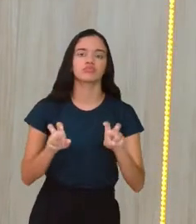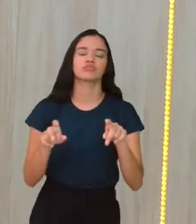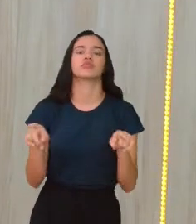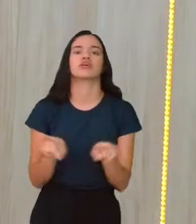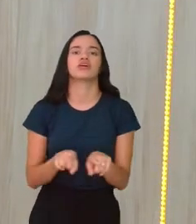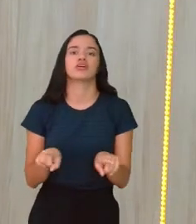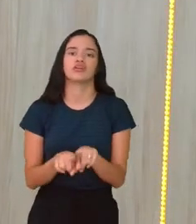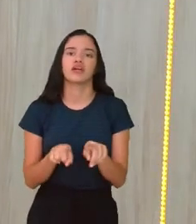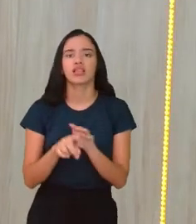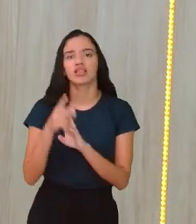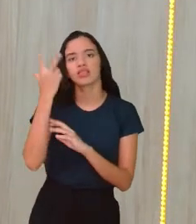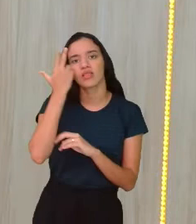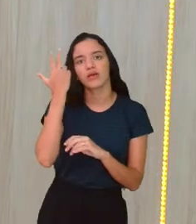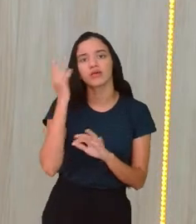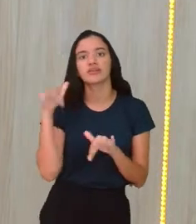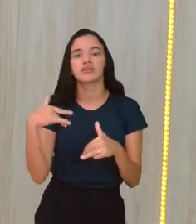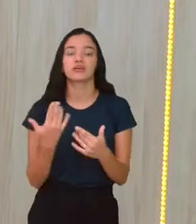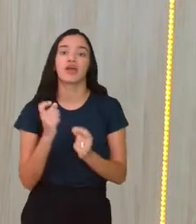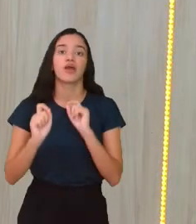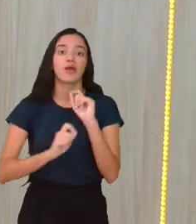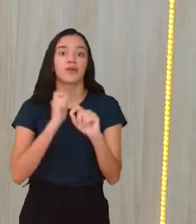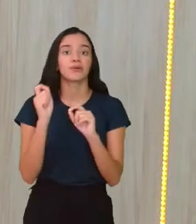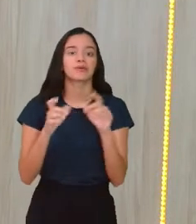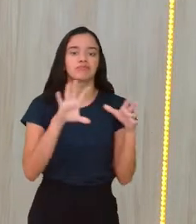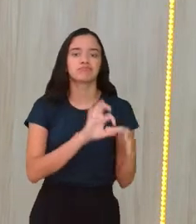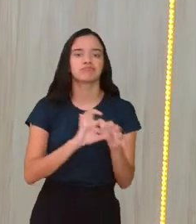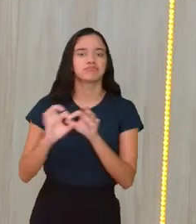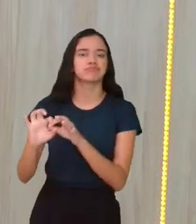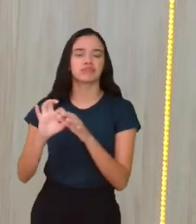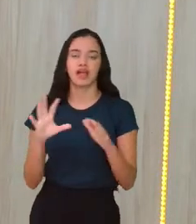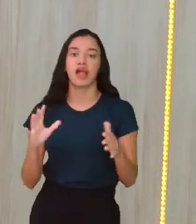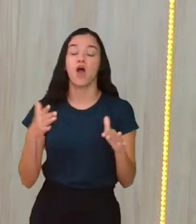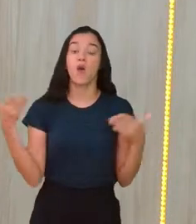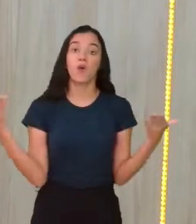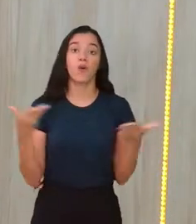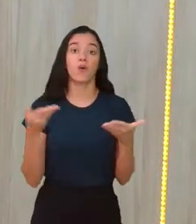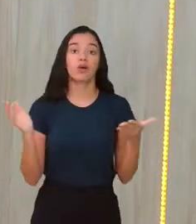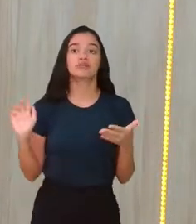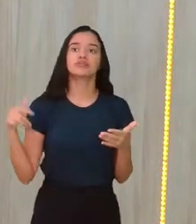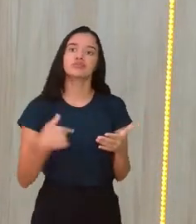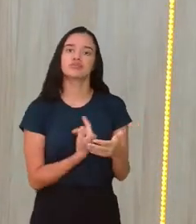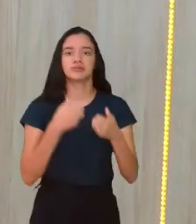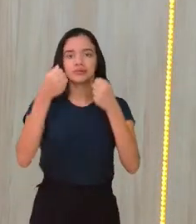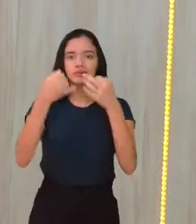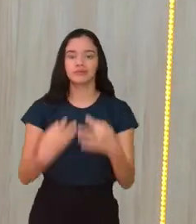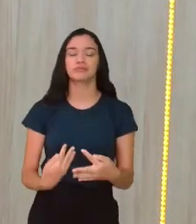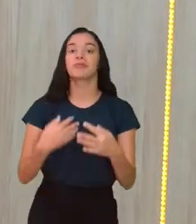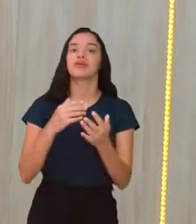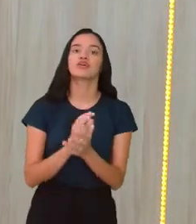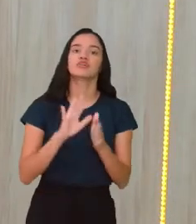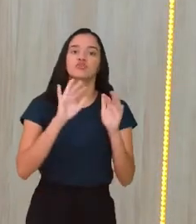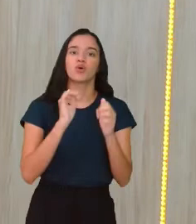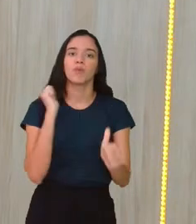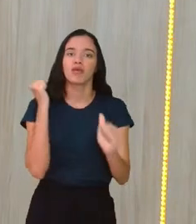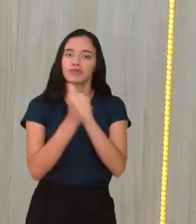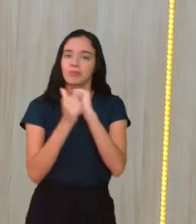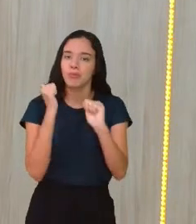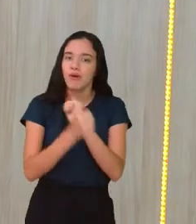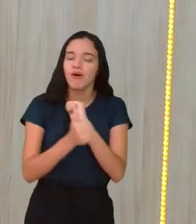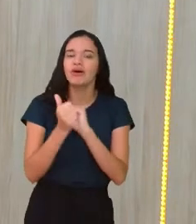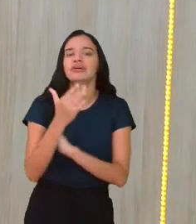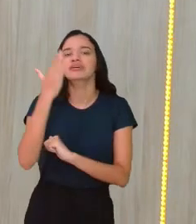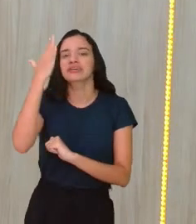eles normalmente estão super interligados. Então hoje nós vamos falar sobre o esporte, né,